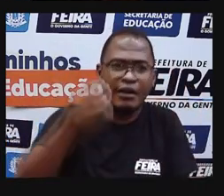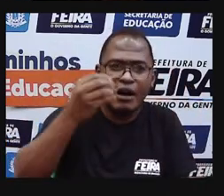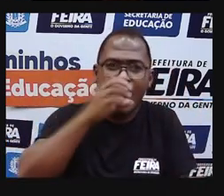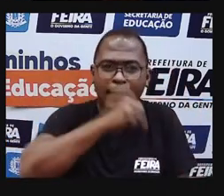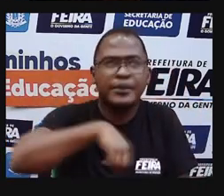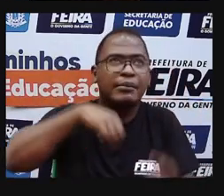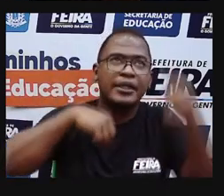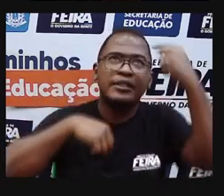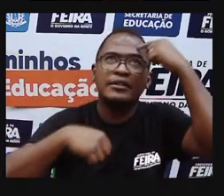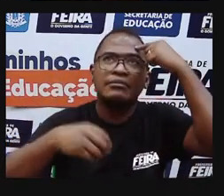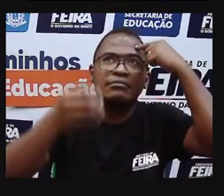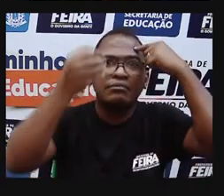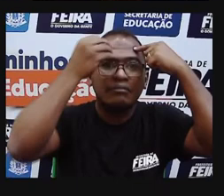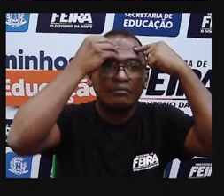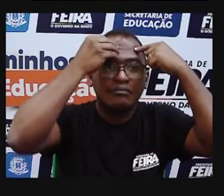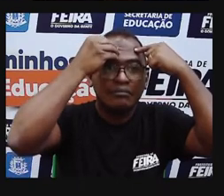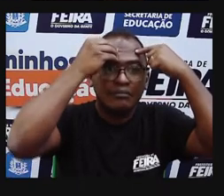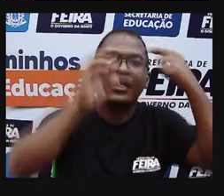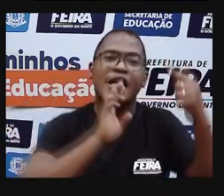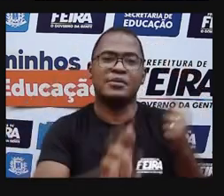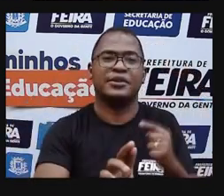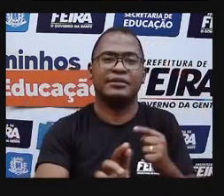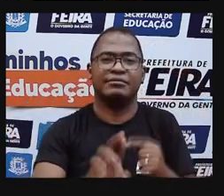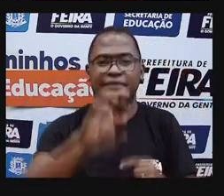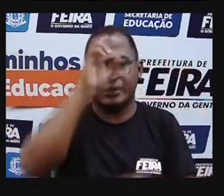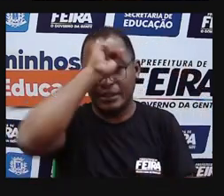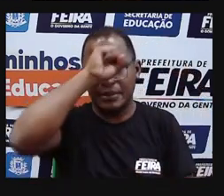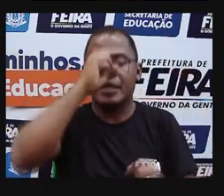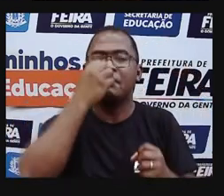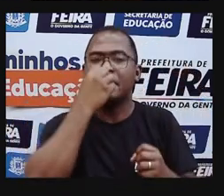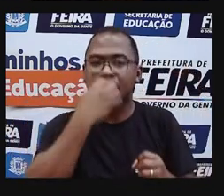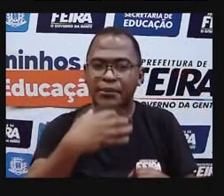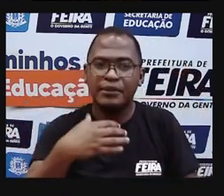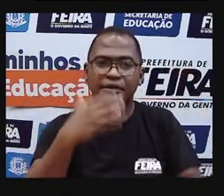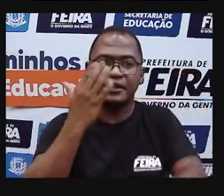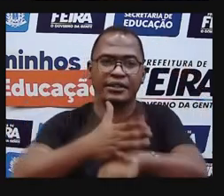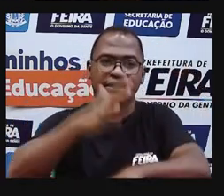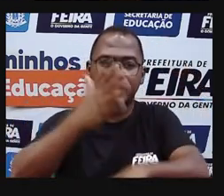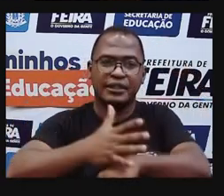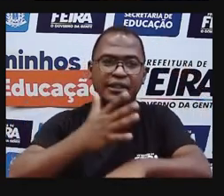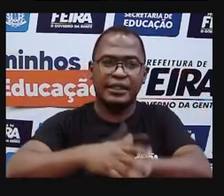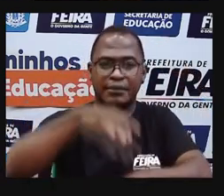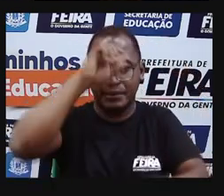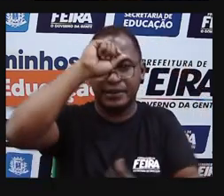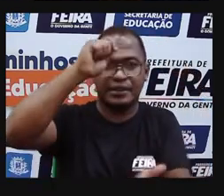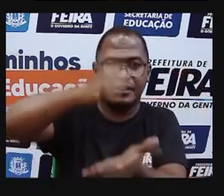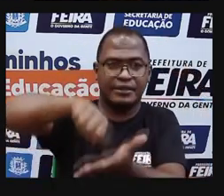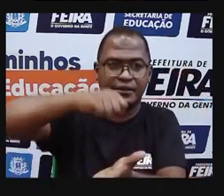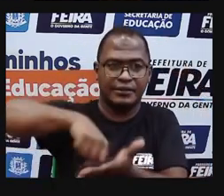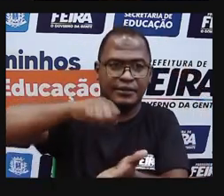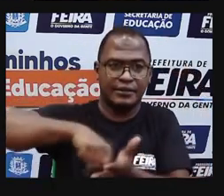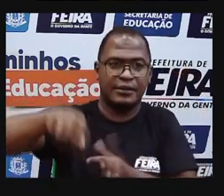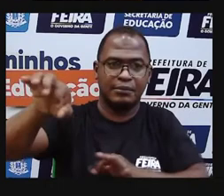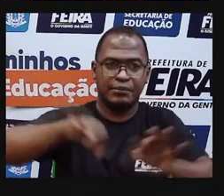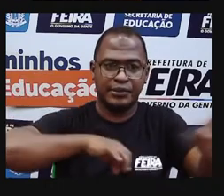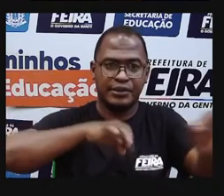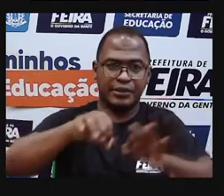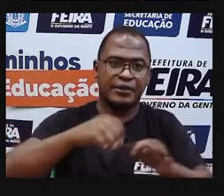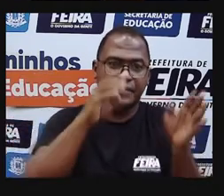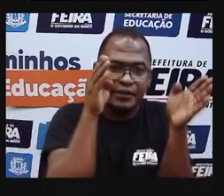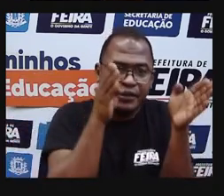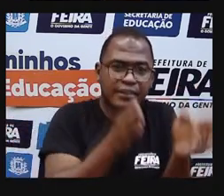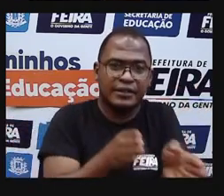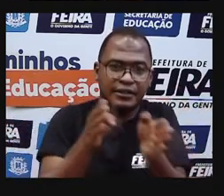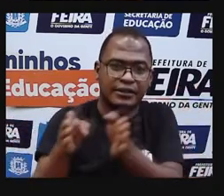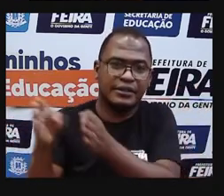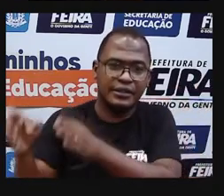situações, a gente precisa registrar esses números. E aí, pra gente organizar esses números, olha da organização que eu